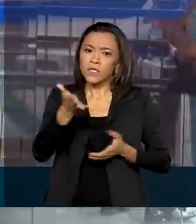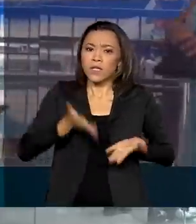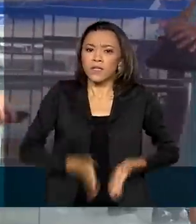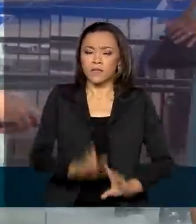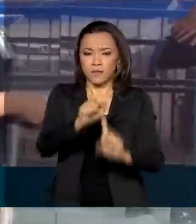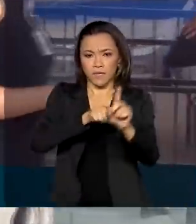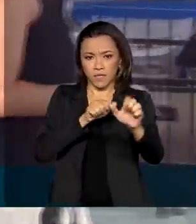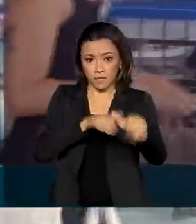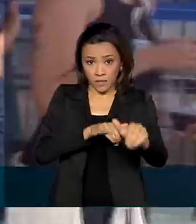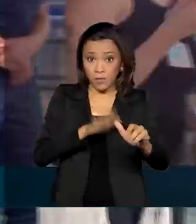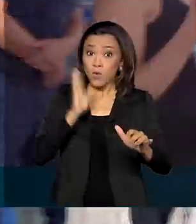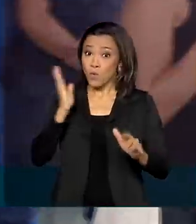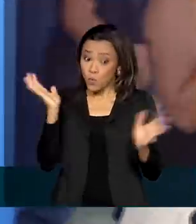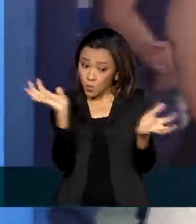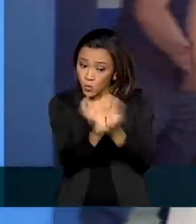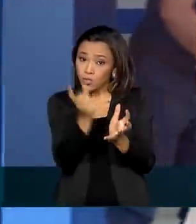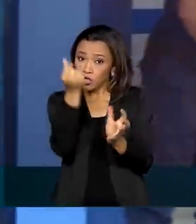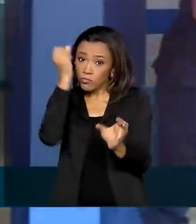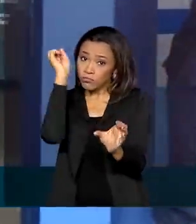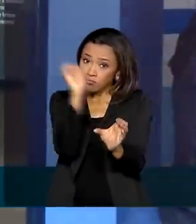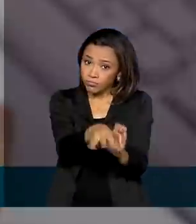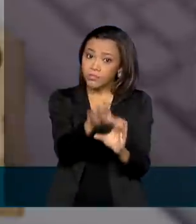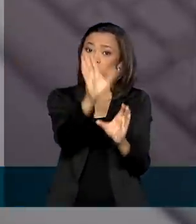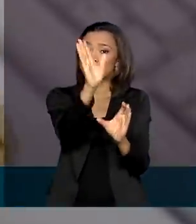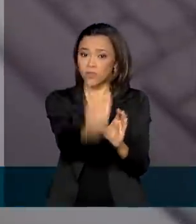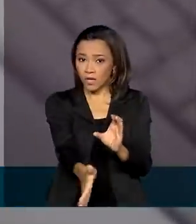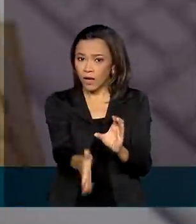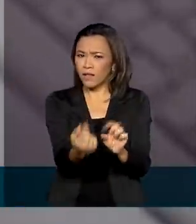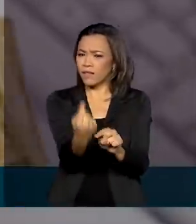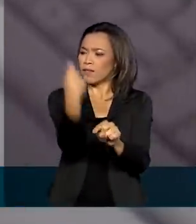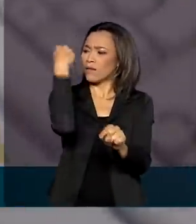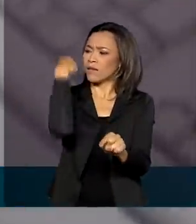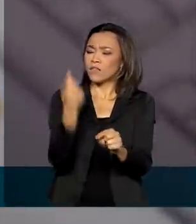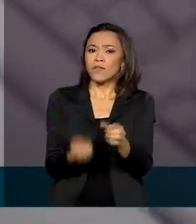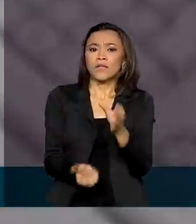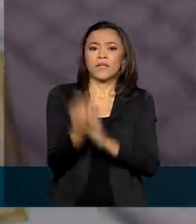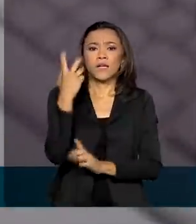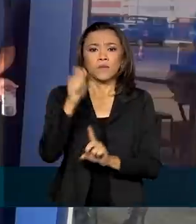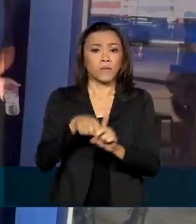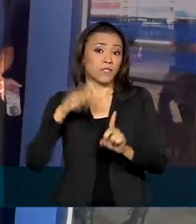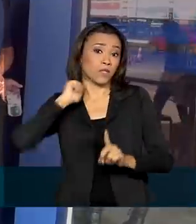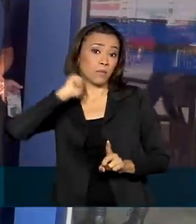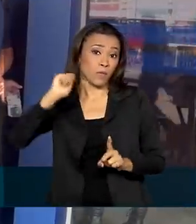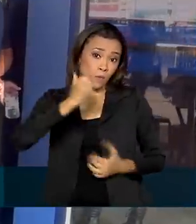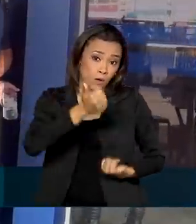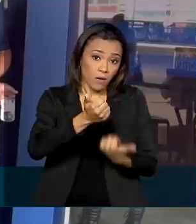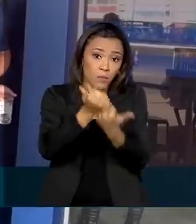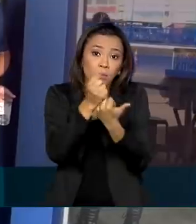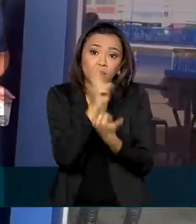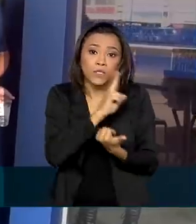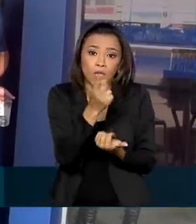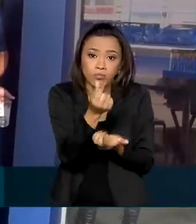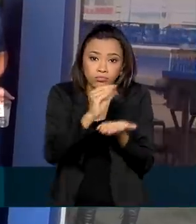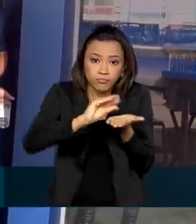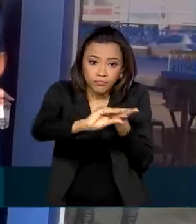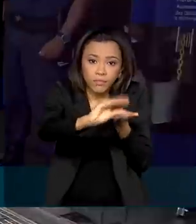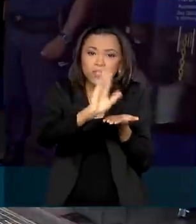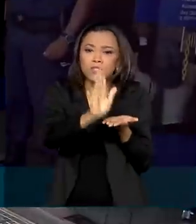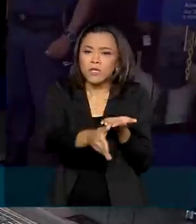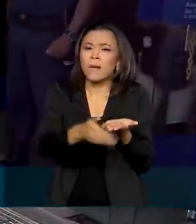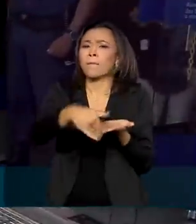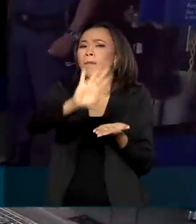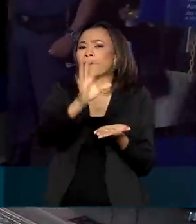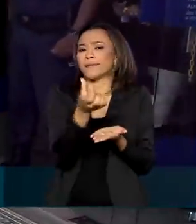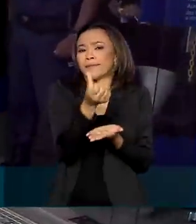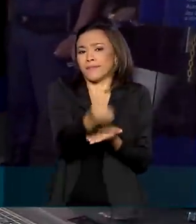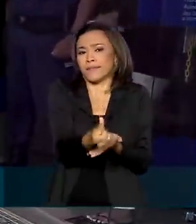já teve o pagamento depositado na conta digital. Desde que foi criado em abril, o auxílio emergencial já chegou ao bolso de mais de